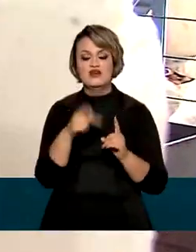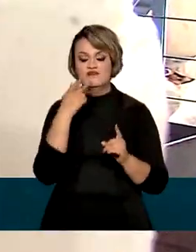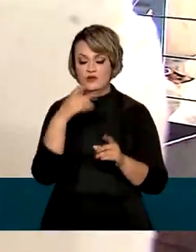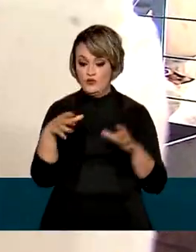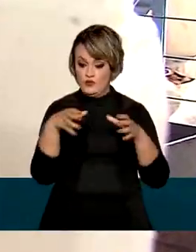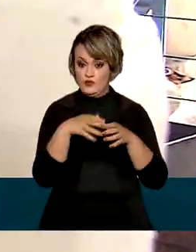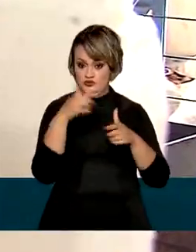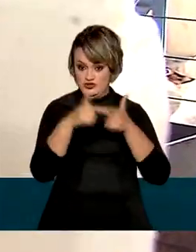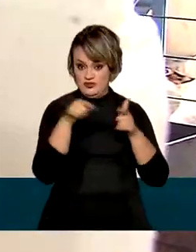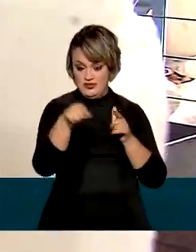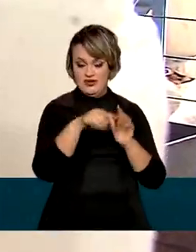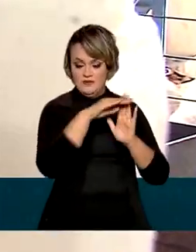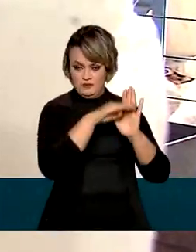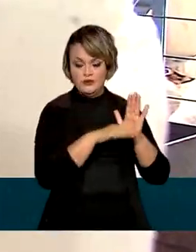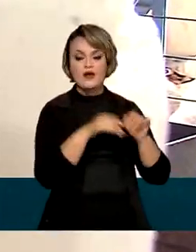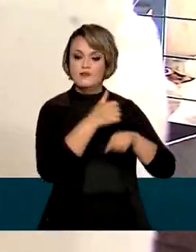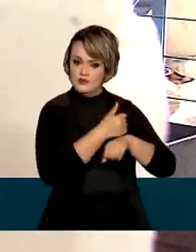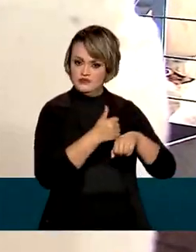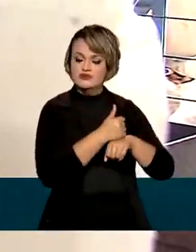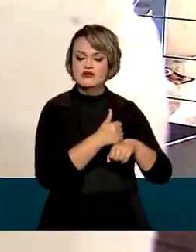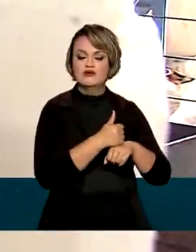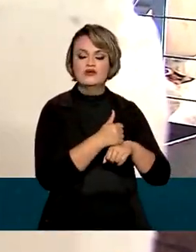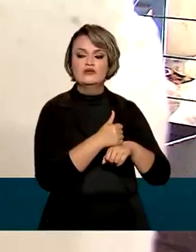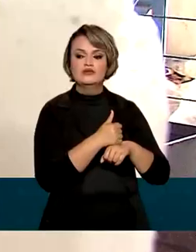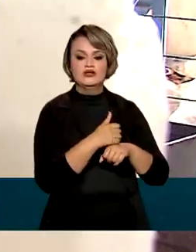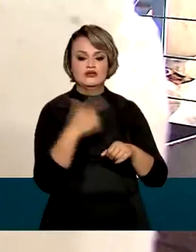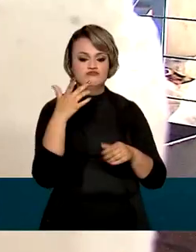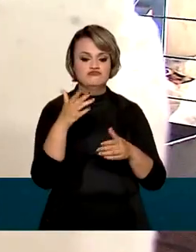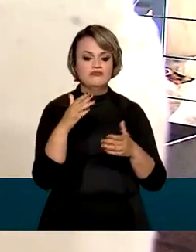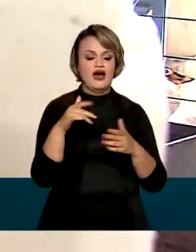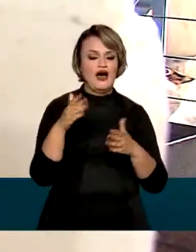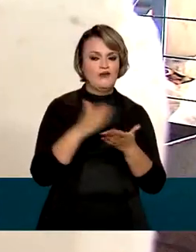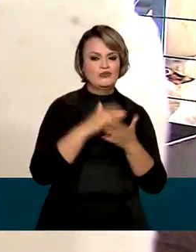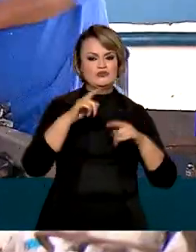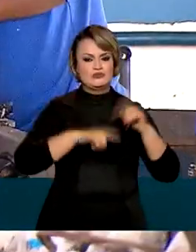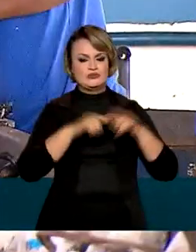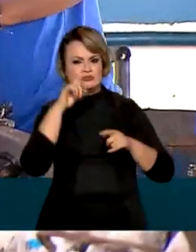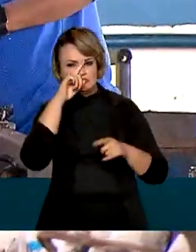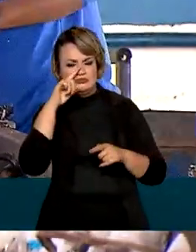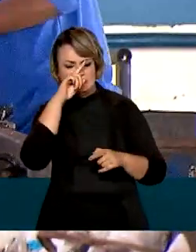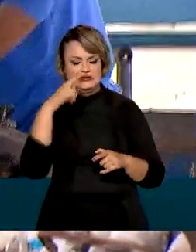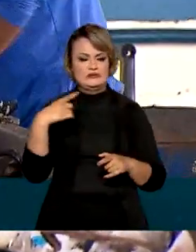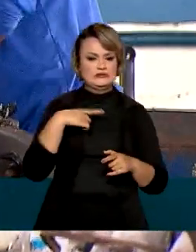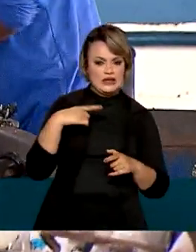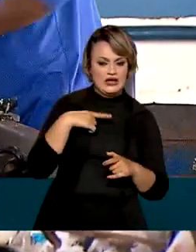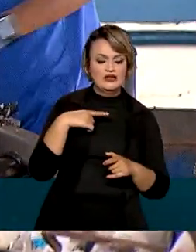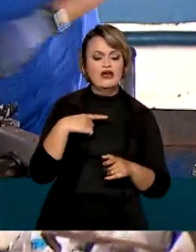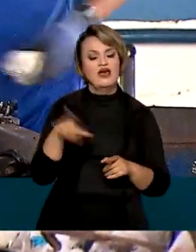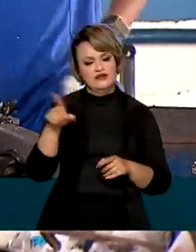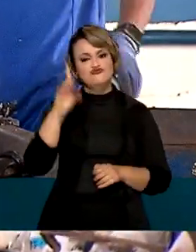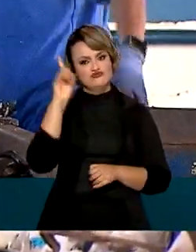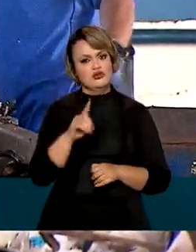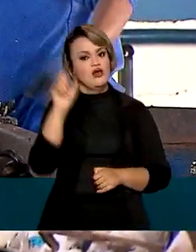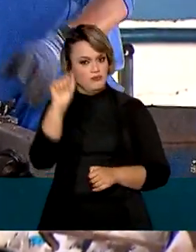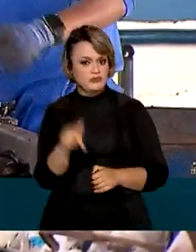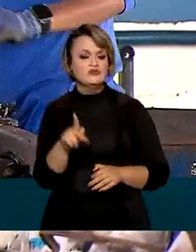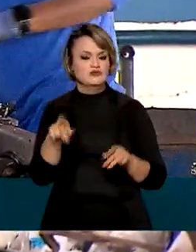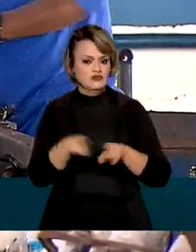categoria na lista de profissões que, por estarem expostas a produtos prejudiciais à saúde, têm direito à aposentadoria especial.